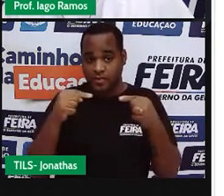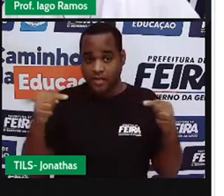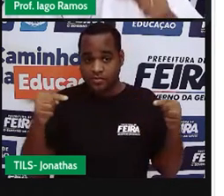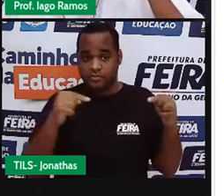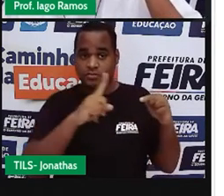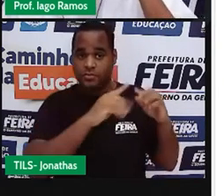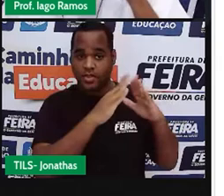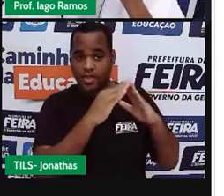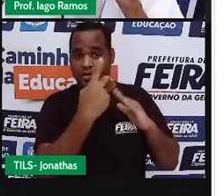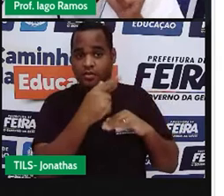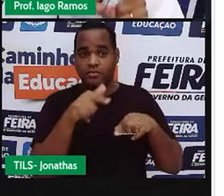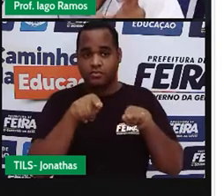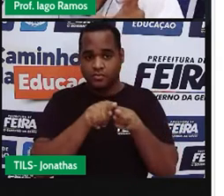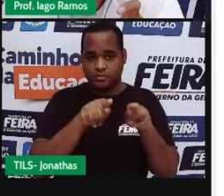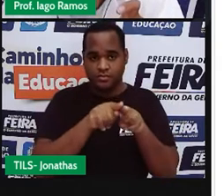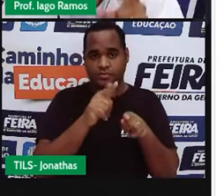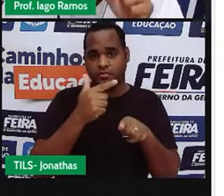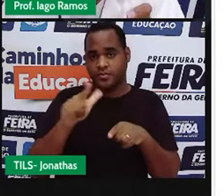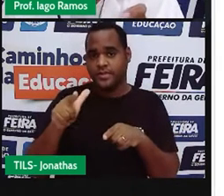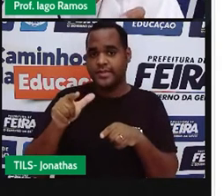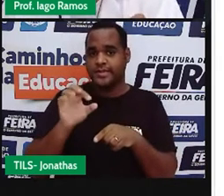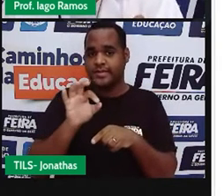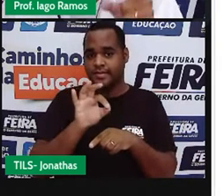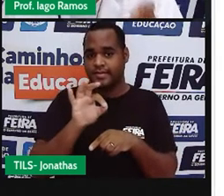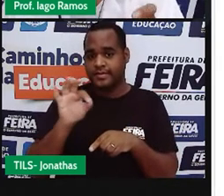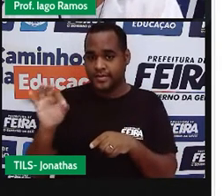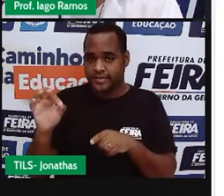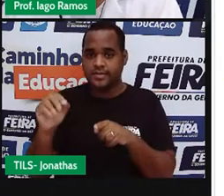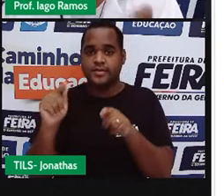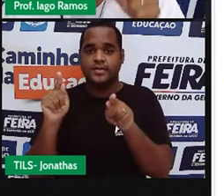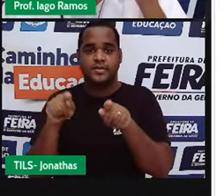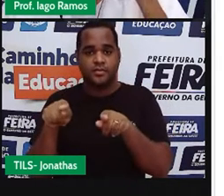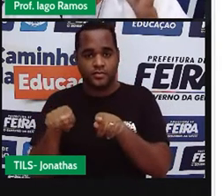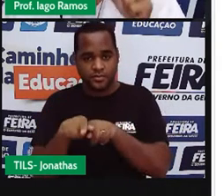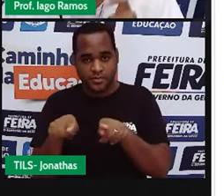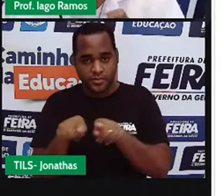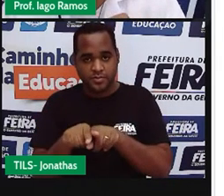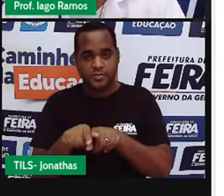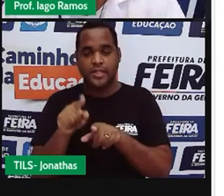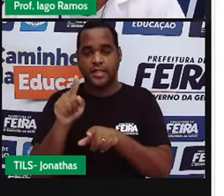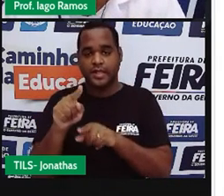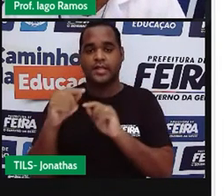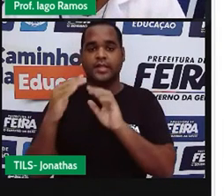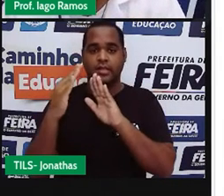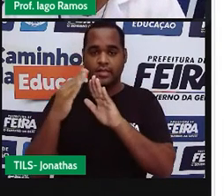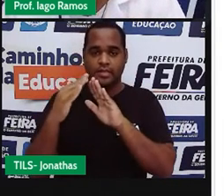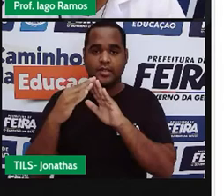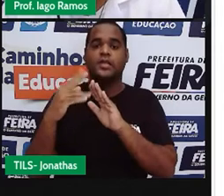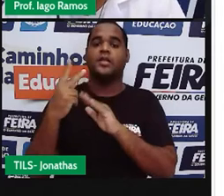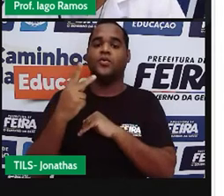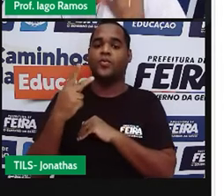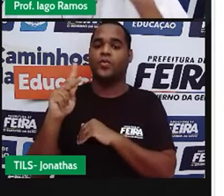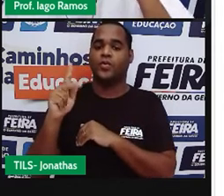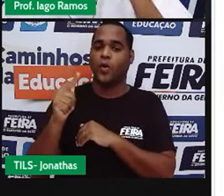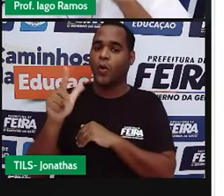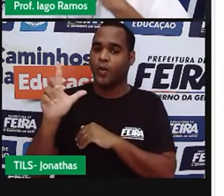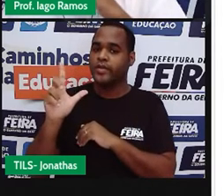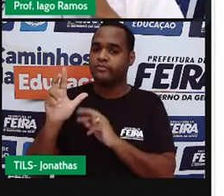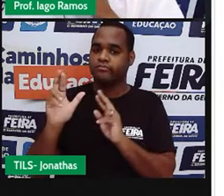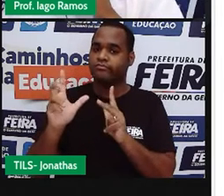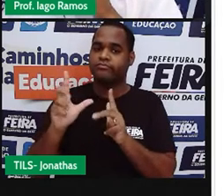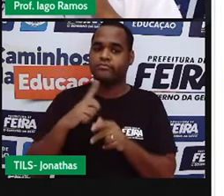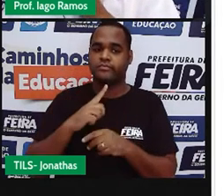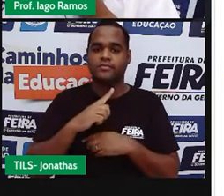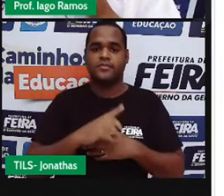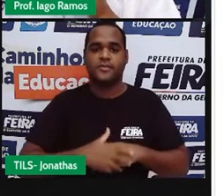E essa mesma distância vai acontecer do poço artesiano até essa casinha,